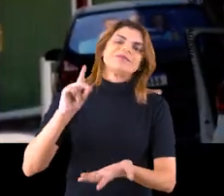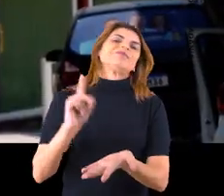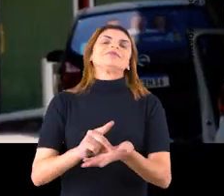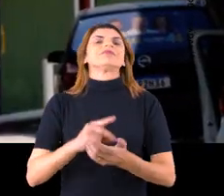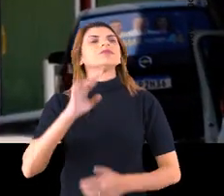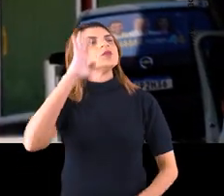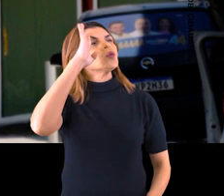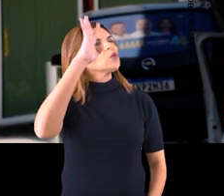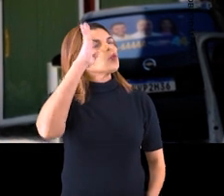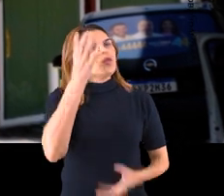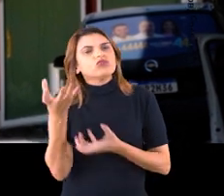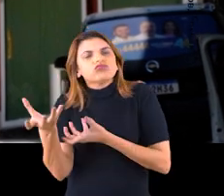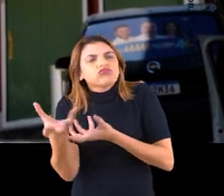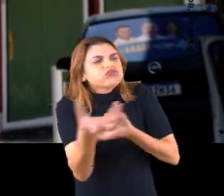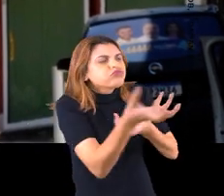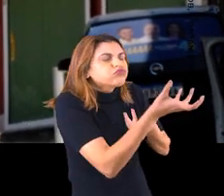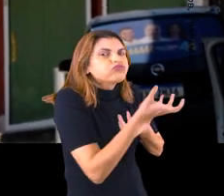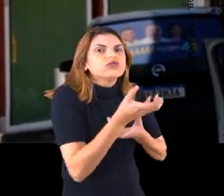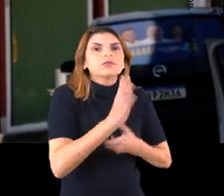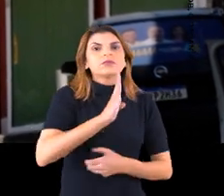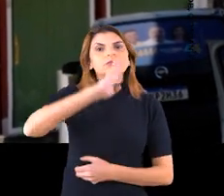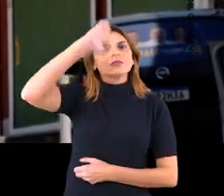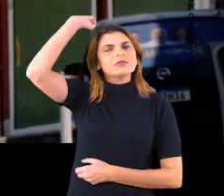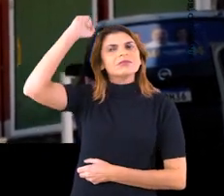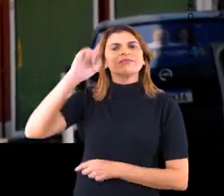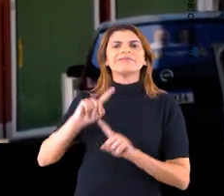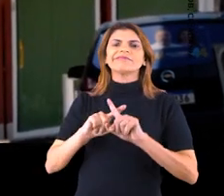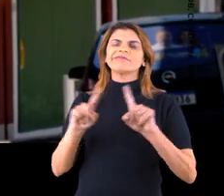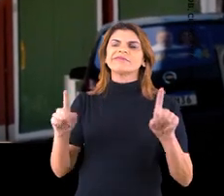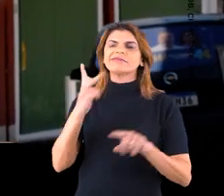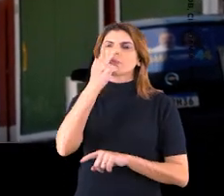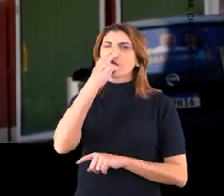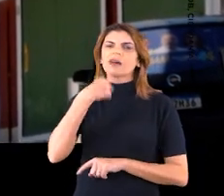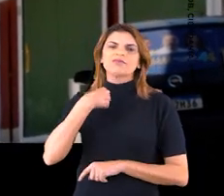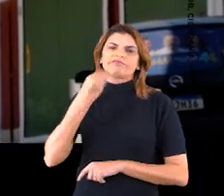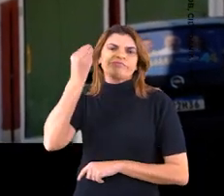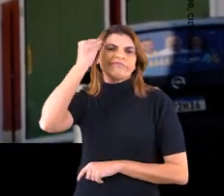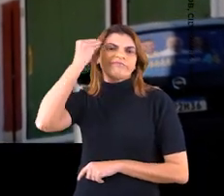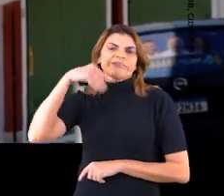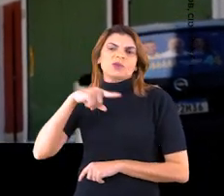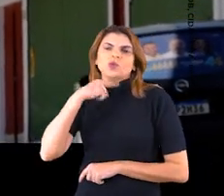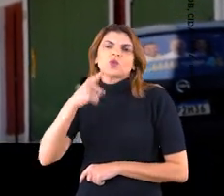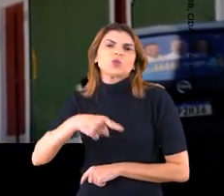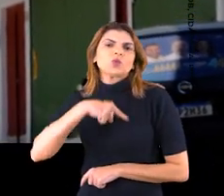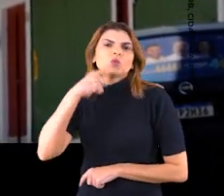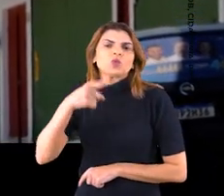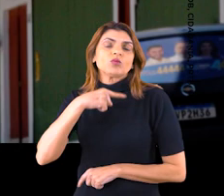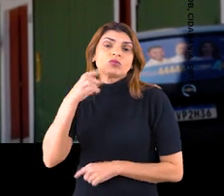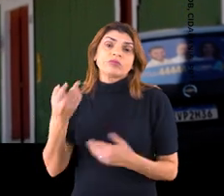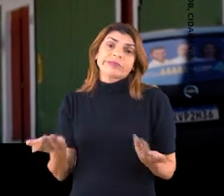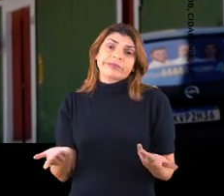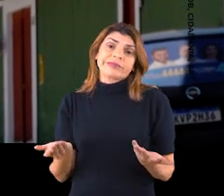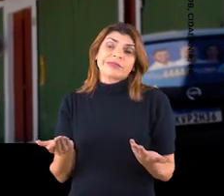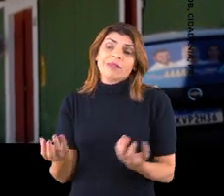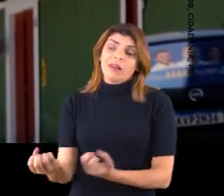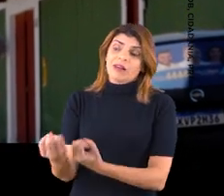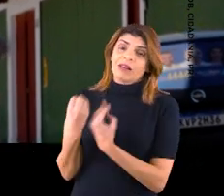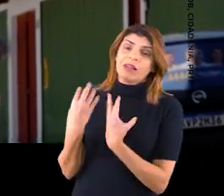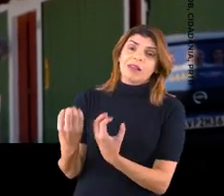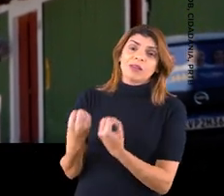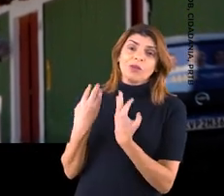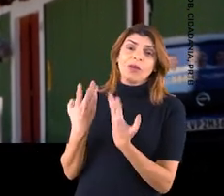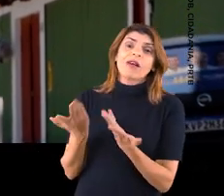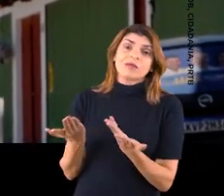Meu sonho é ser bombeira, mas eu vejo que está um pouco distante de eu conseguir ser, porque acaba que